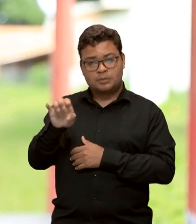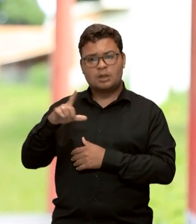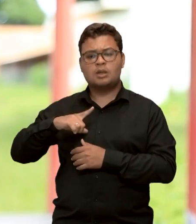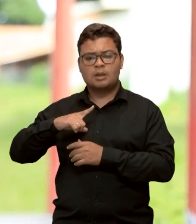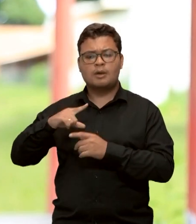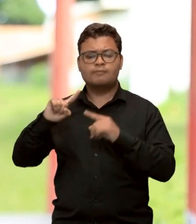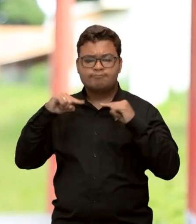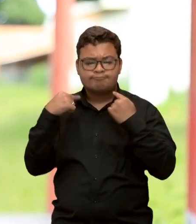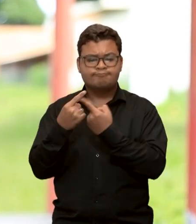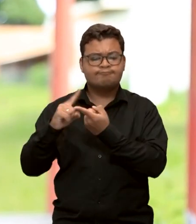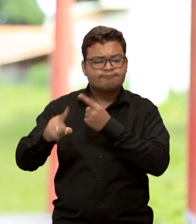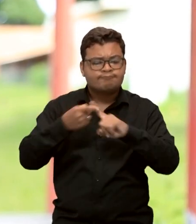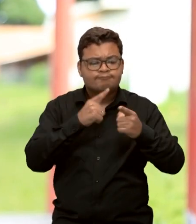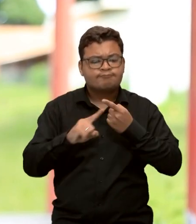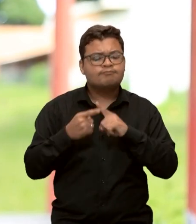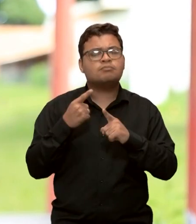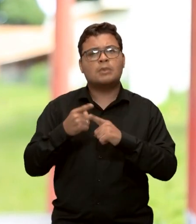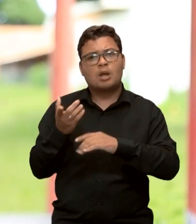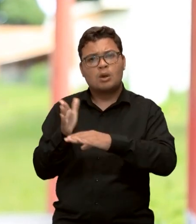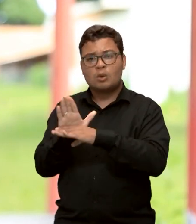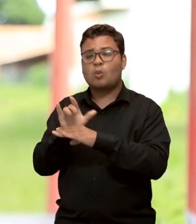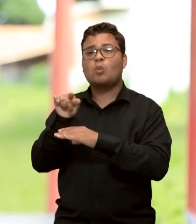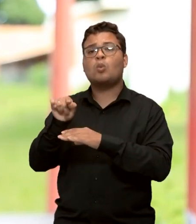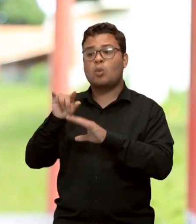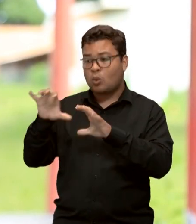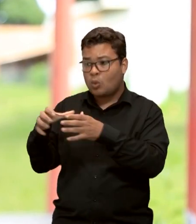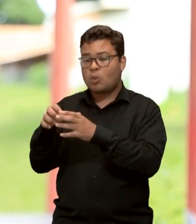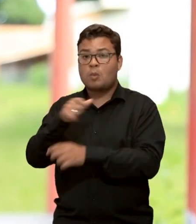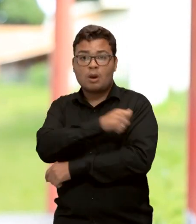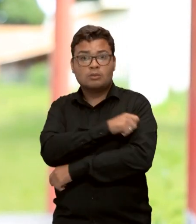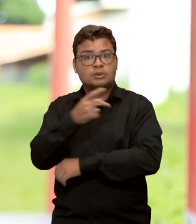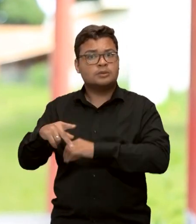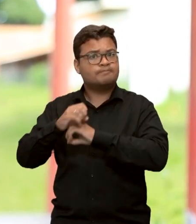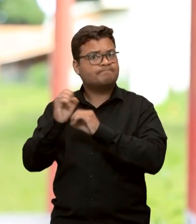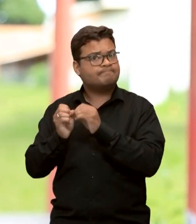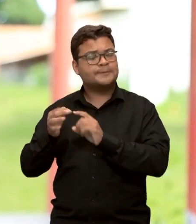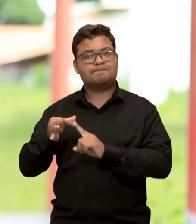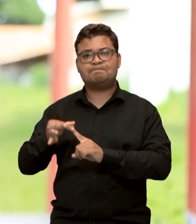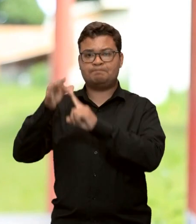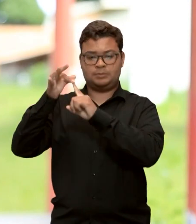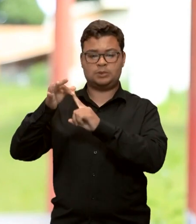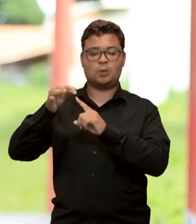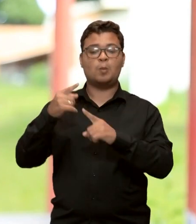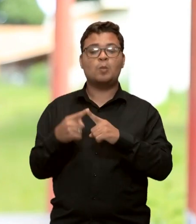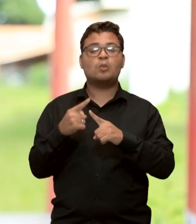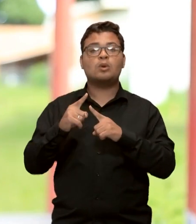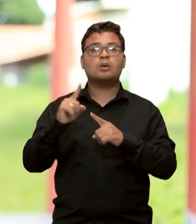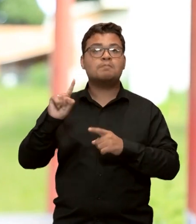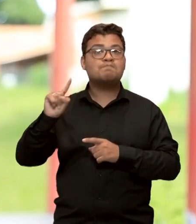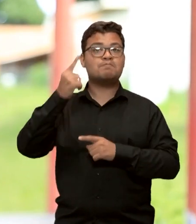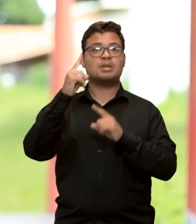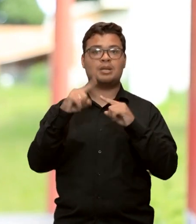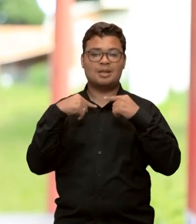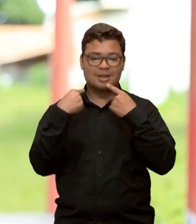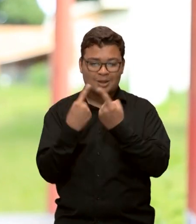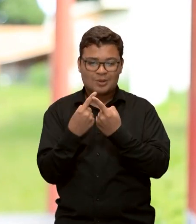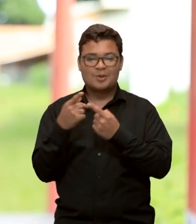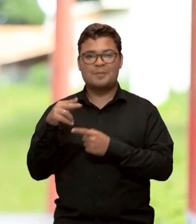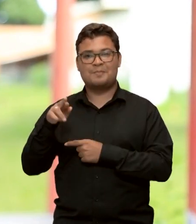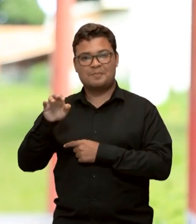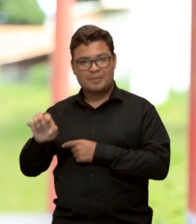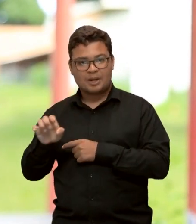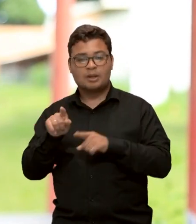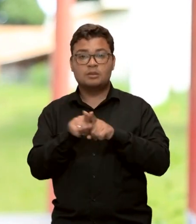procurou priorizar os alunos da UFG na produção dos cartões. Porque quando nós iniciamos a primeira reunião entre Praia e